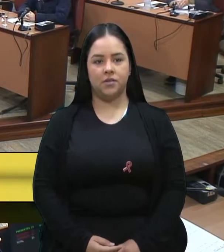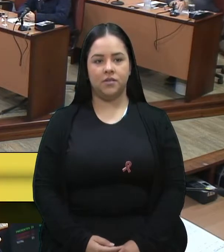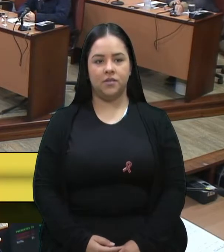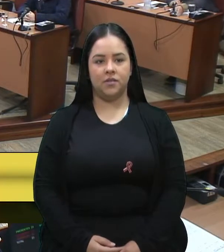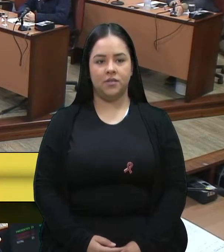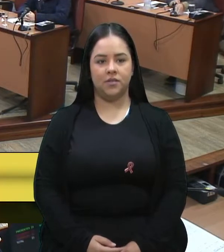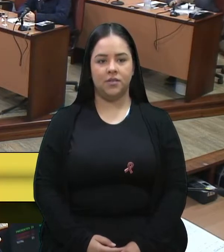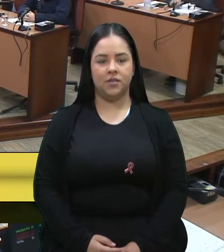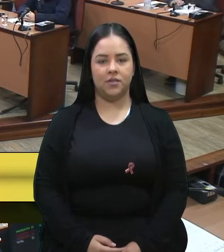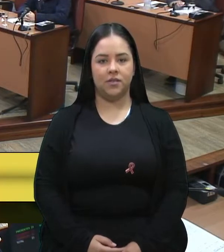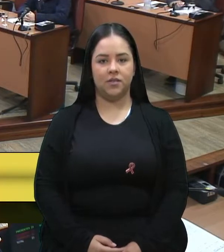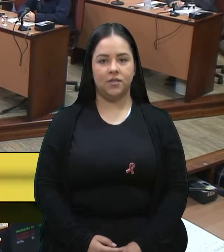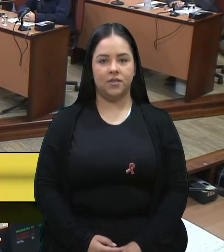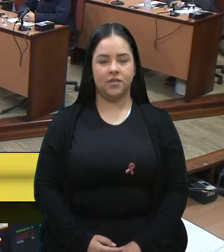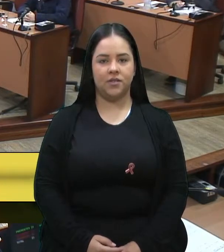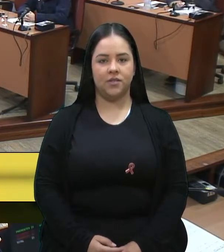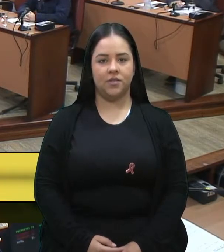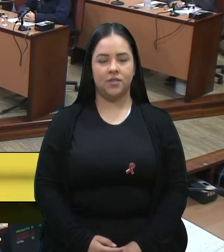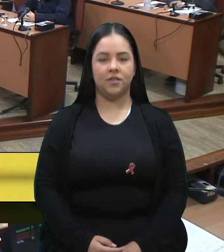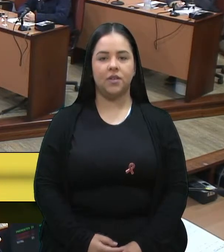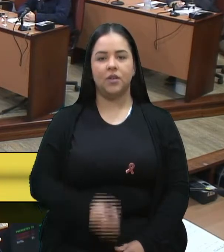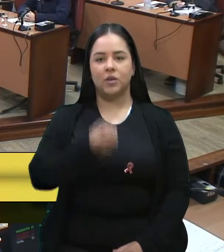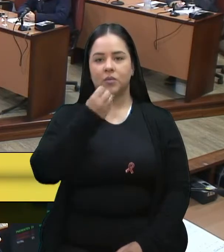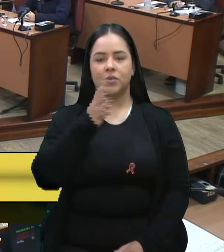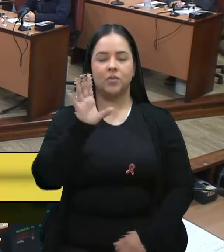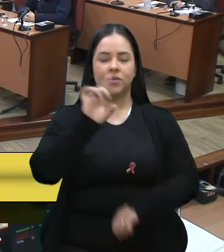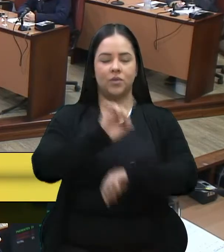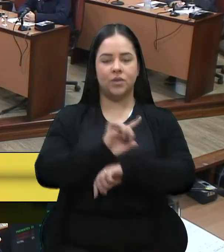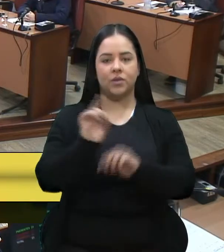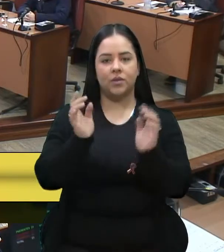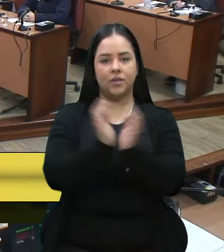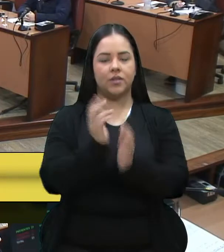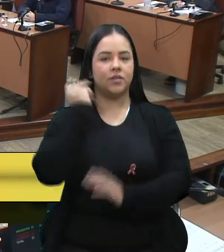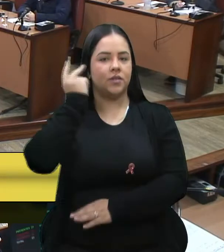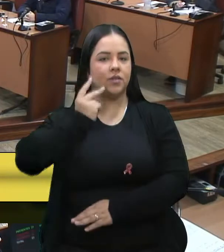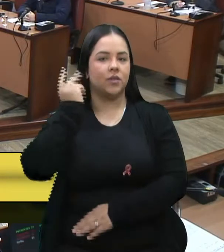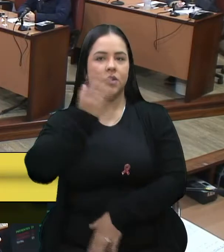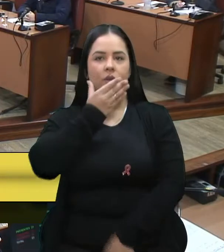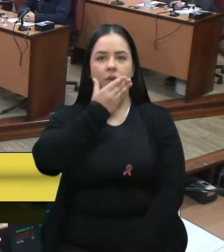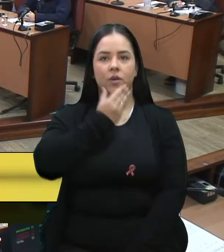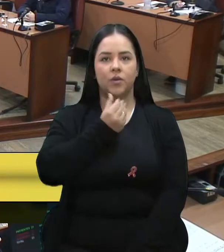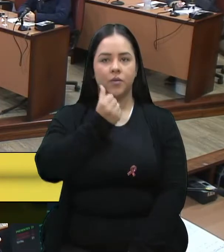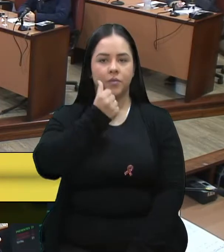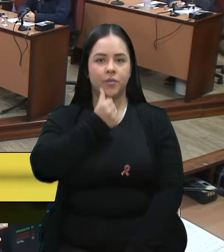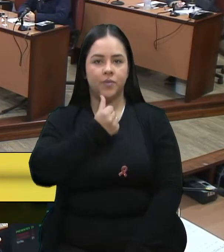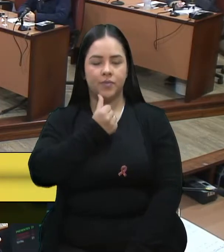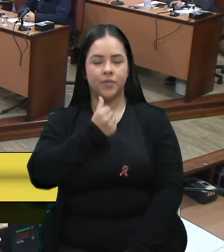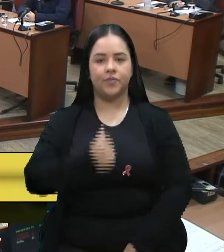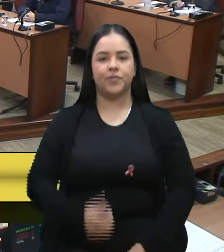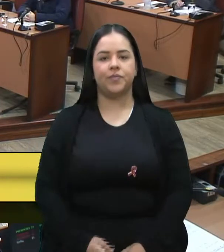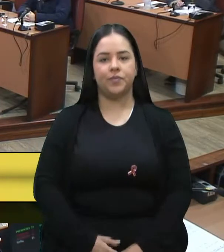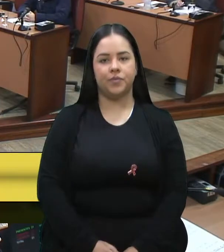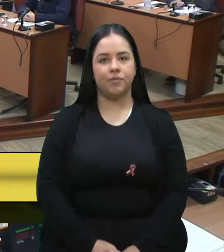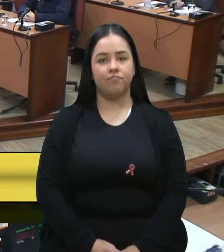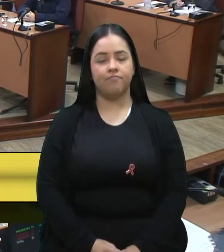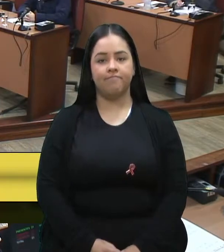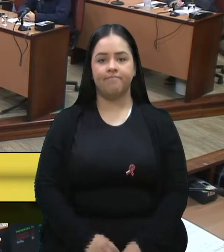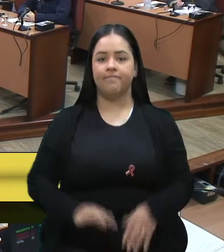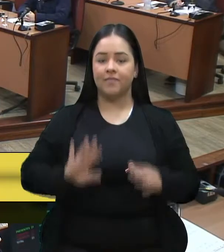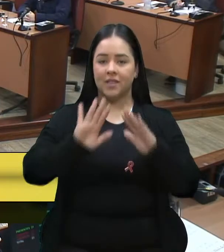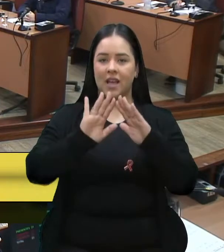Bom dia, colegas vereadoras, colegas vereadores. Peço a palavra, Sr. Presidente. Acho que esse tema é